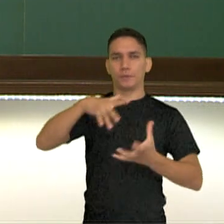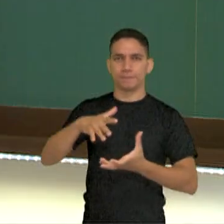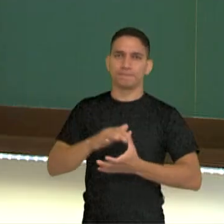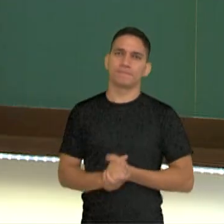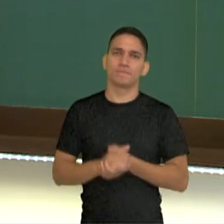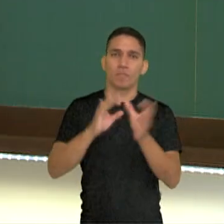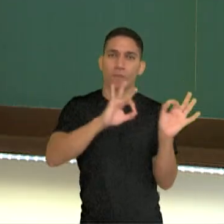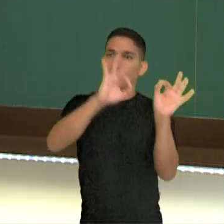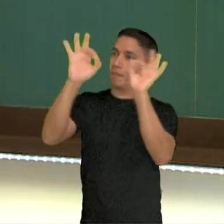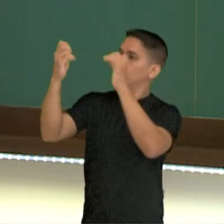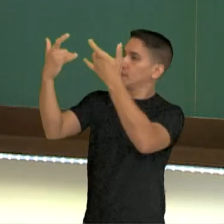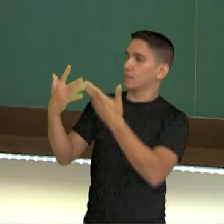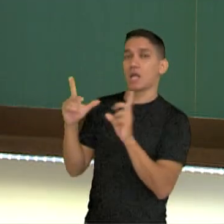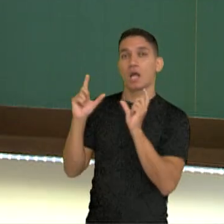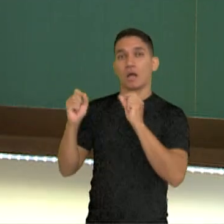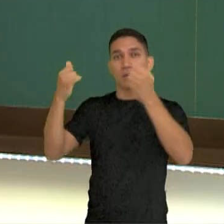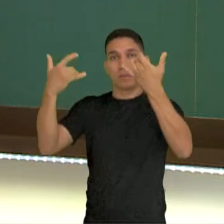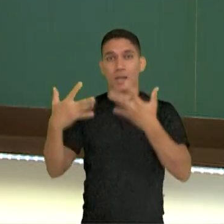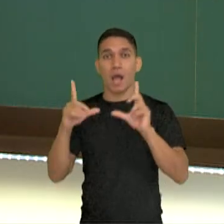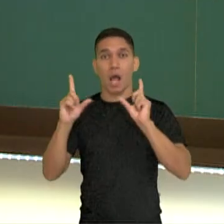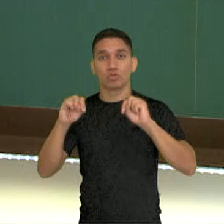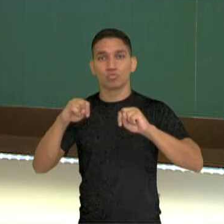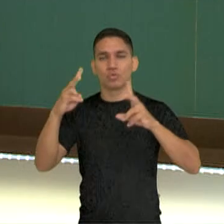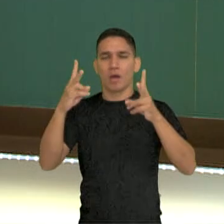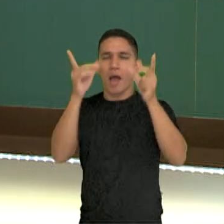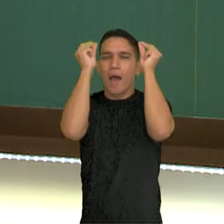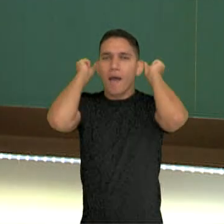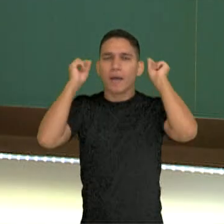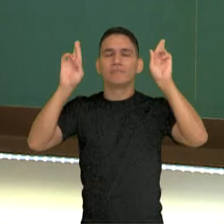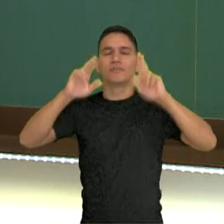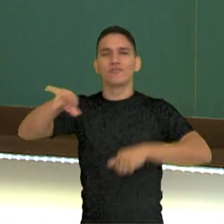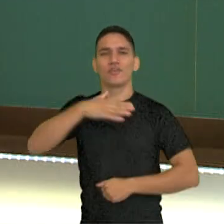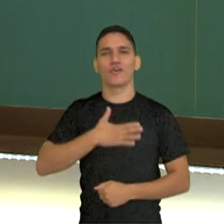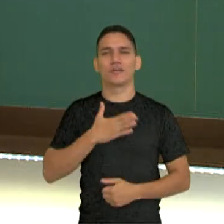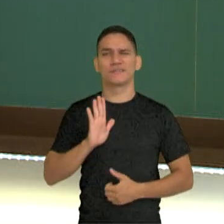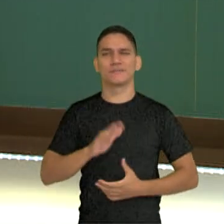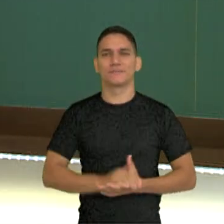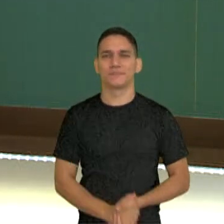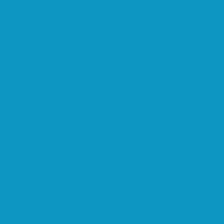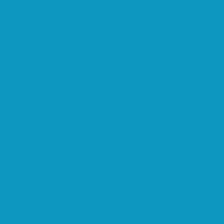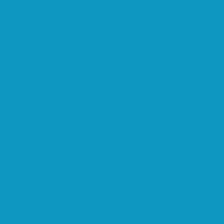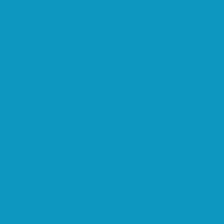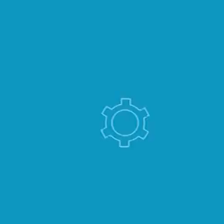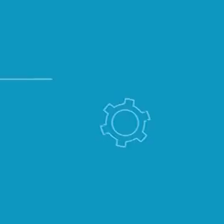Nesse vídeo, nós falamos sobre Grécia. Espero que vocês tenham gostado. Até breve.